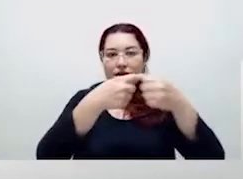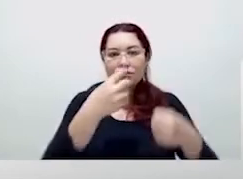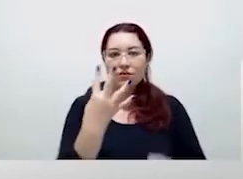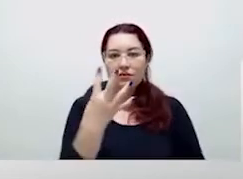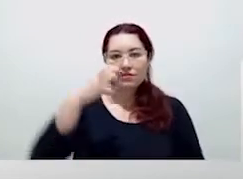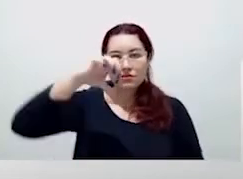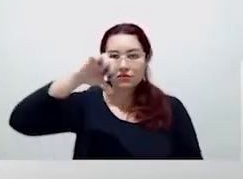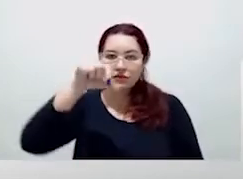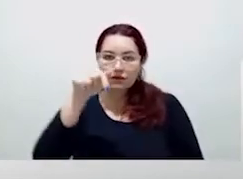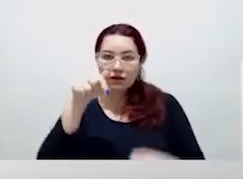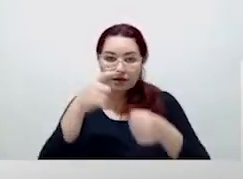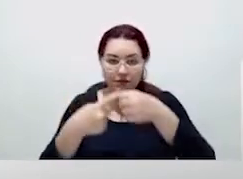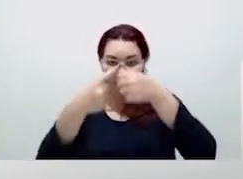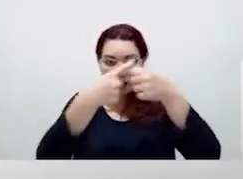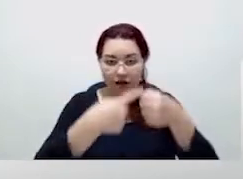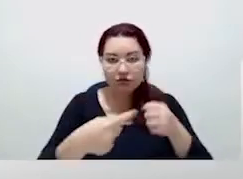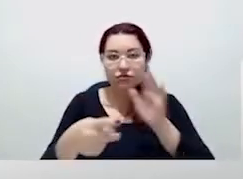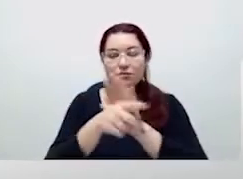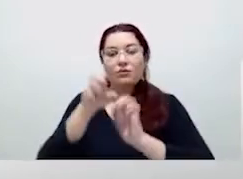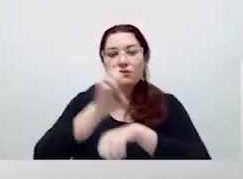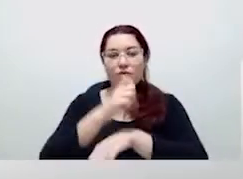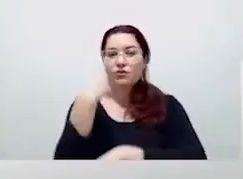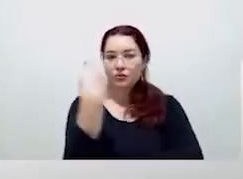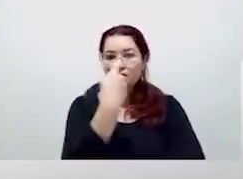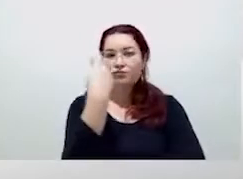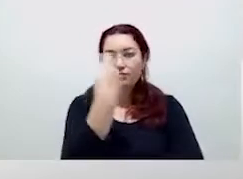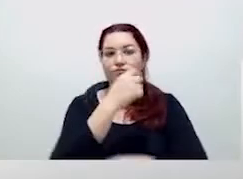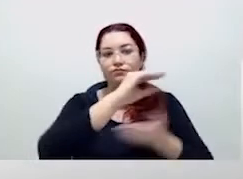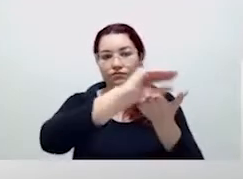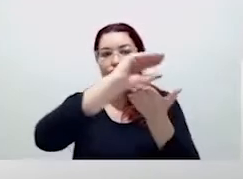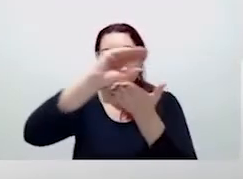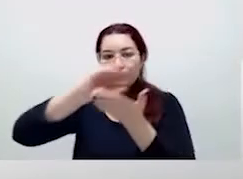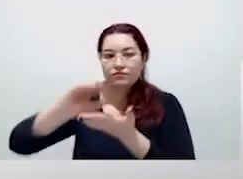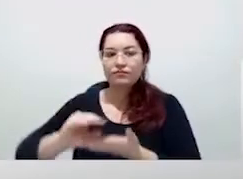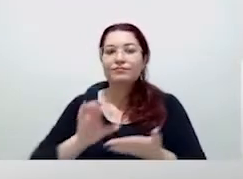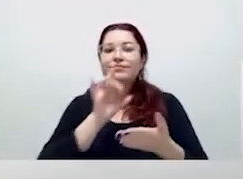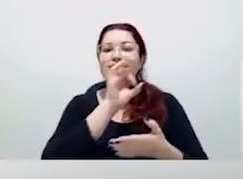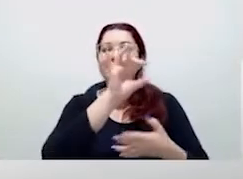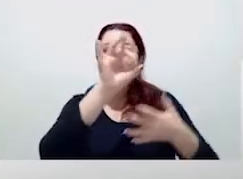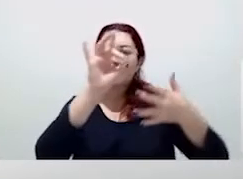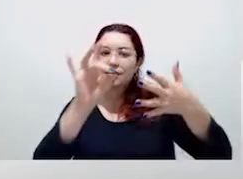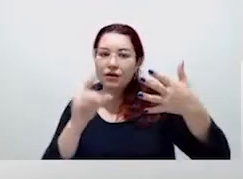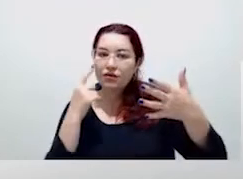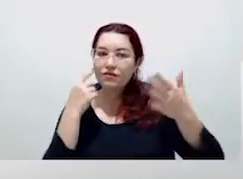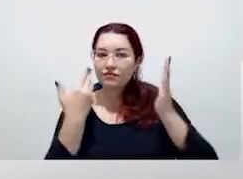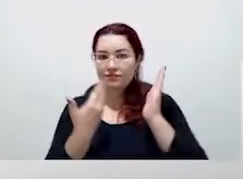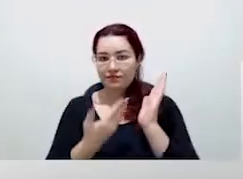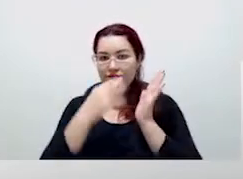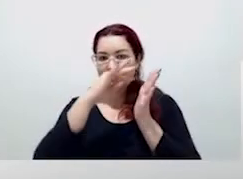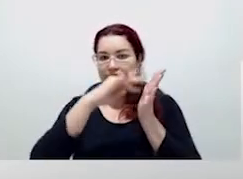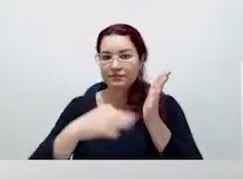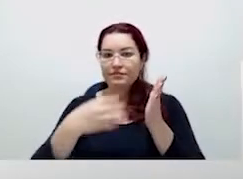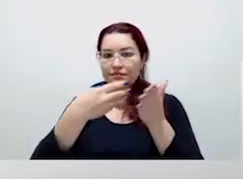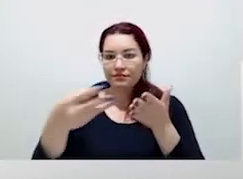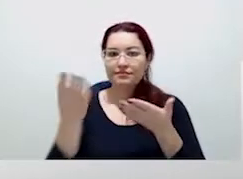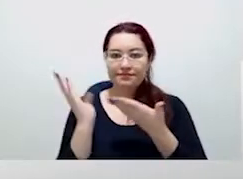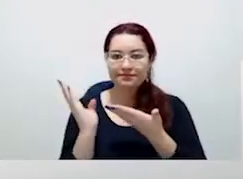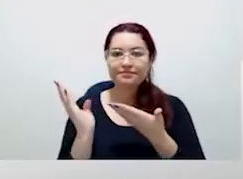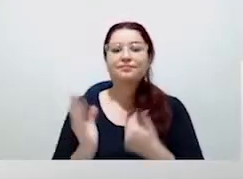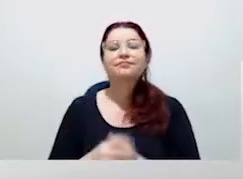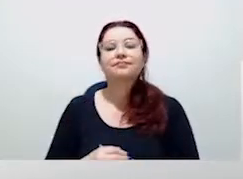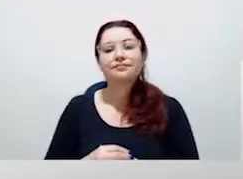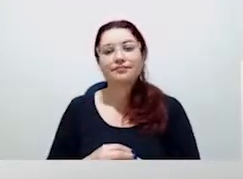distribuição desses recursos, em cada um dos eixos, como está ali, que eu já relatei a vocês,